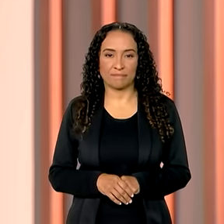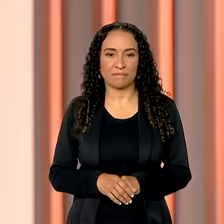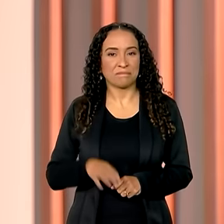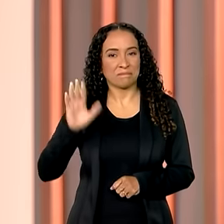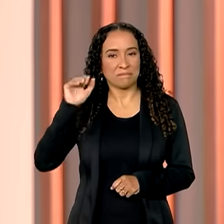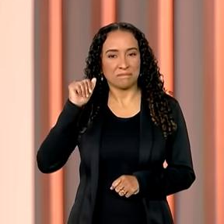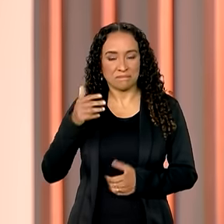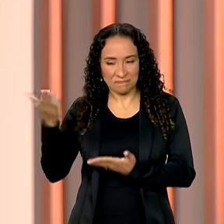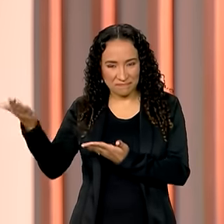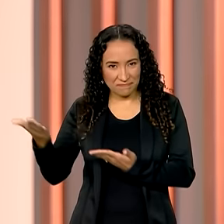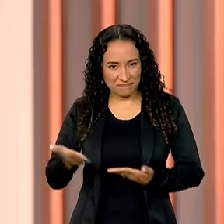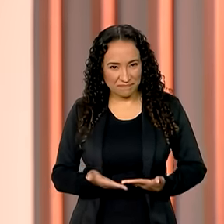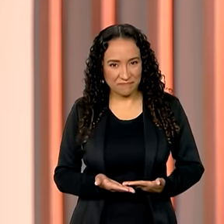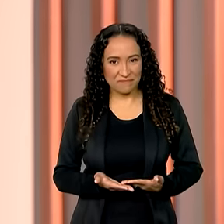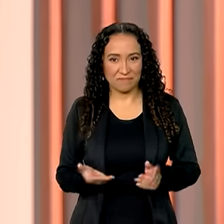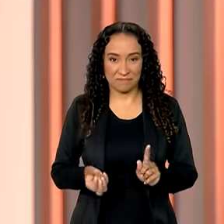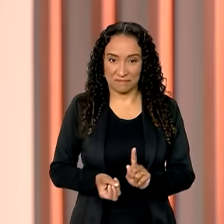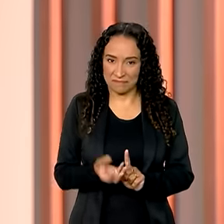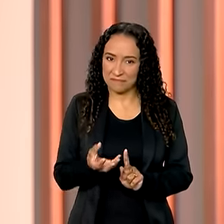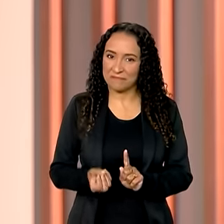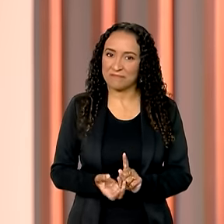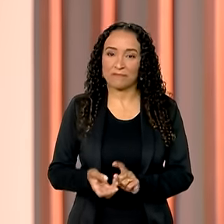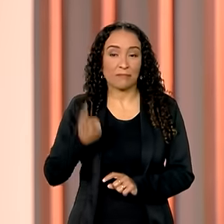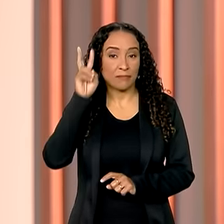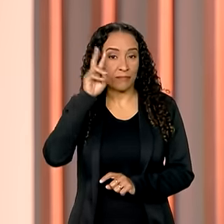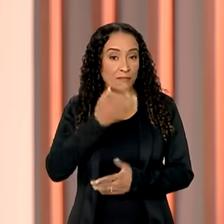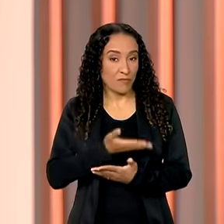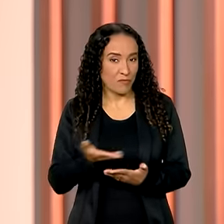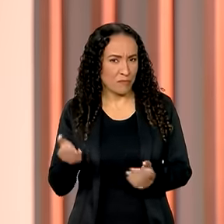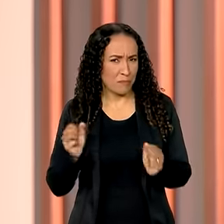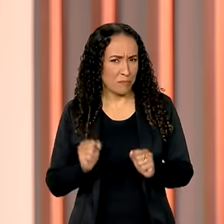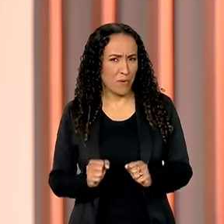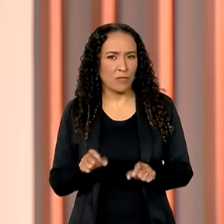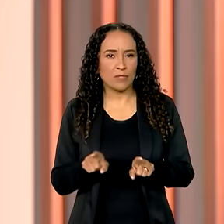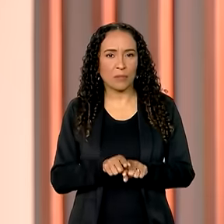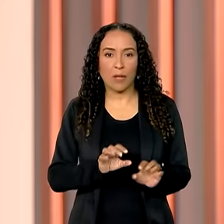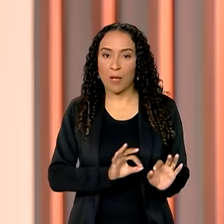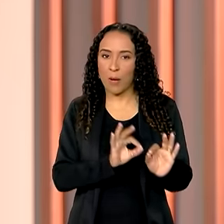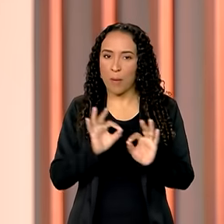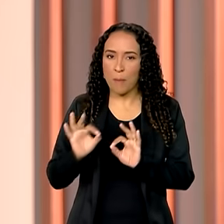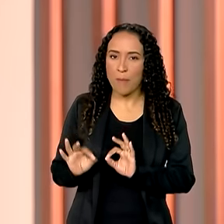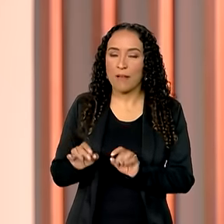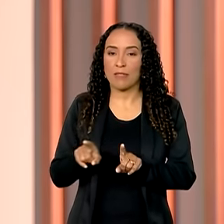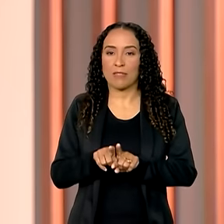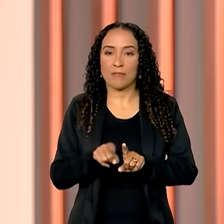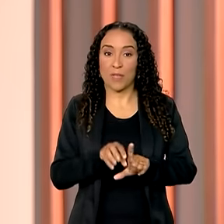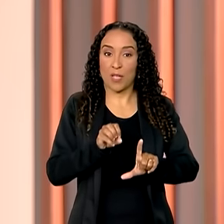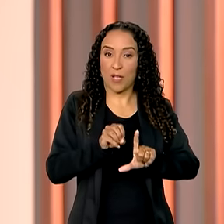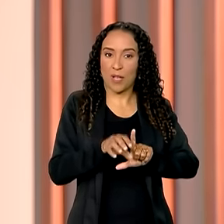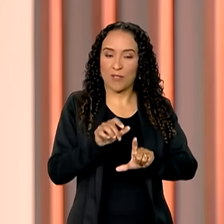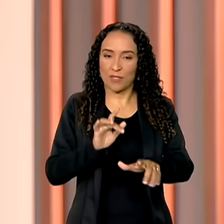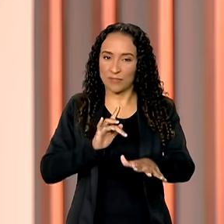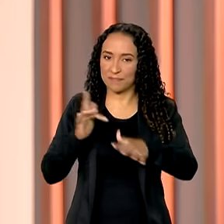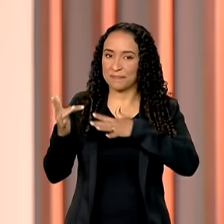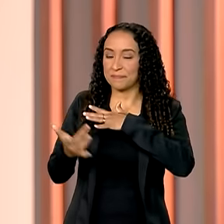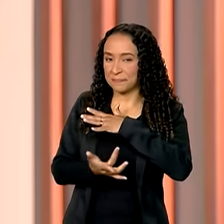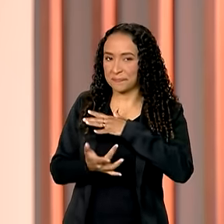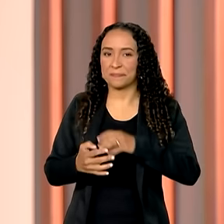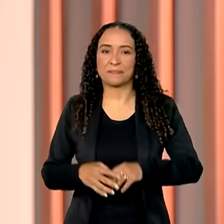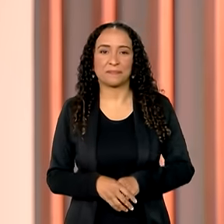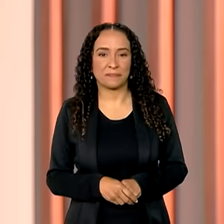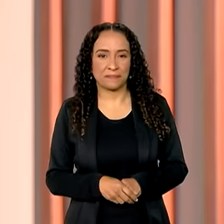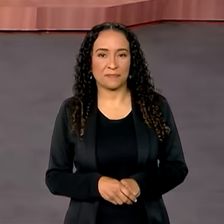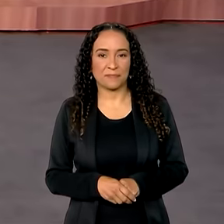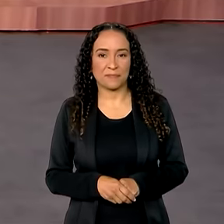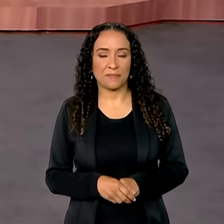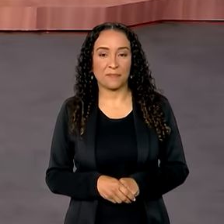Olá, seja muito bem-vindo ao canal GOV. Lembrando que você pode nos acompanhar também ao vivo pelas redes sociais.